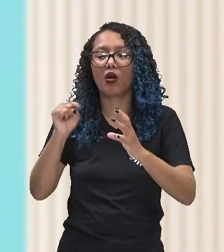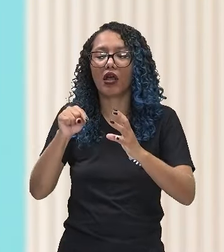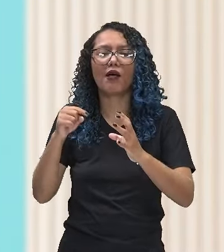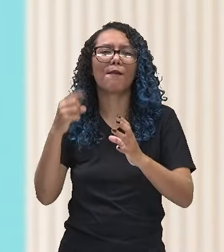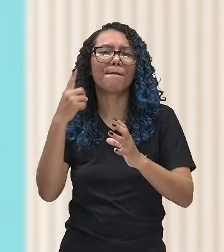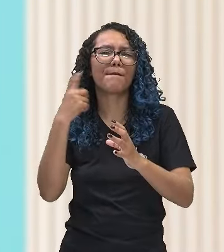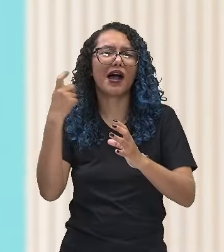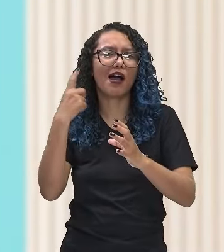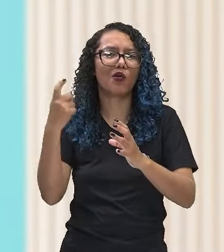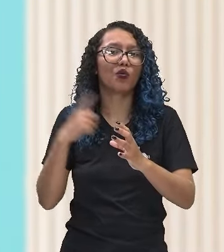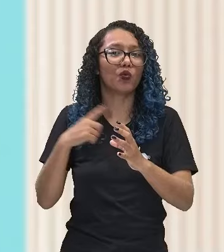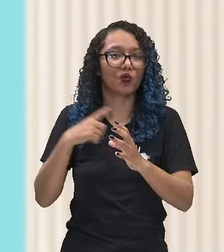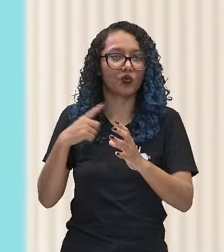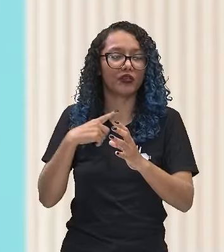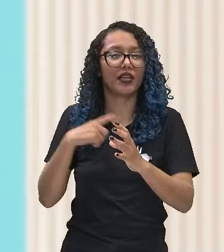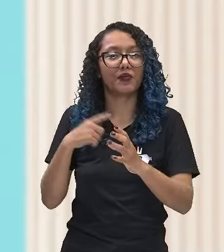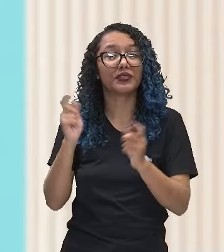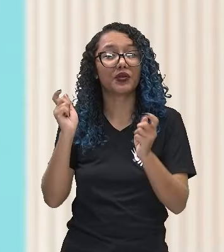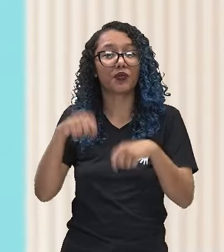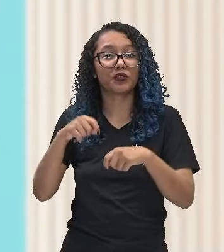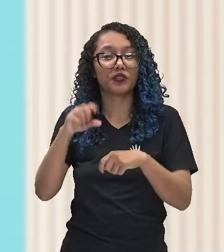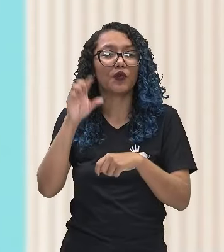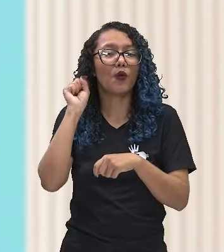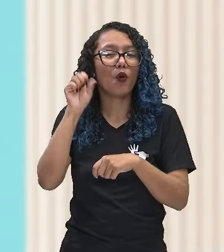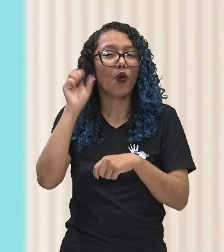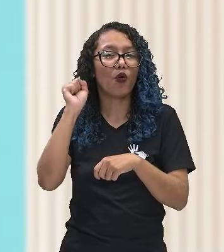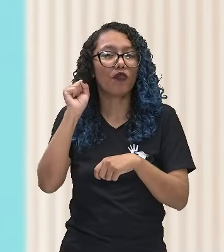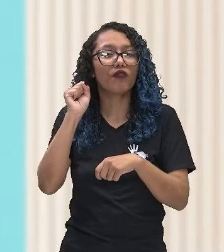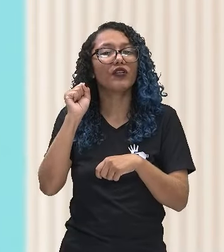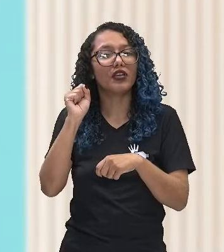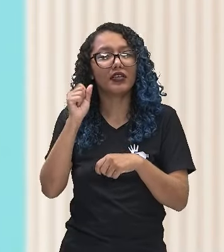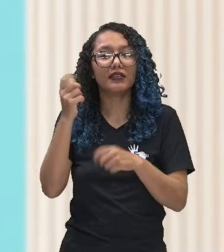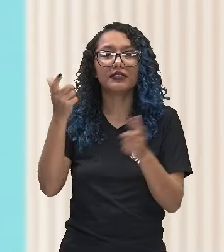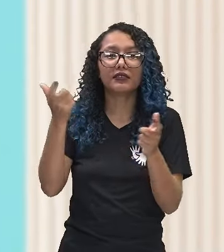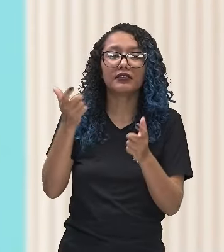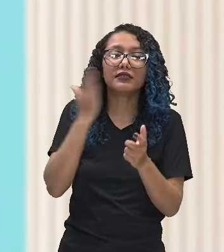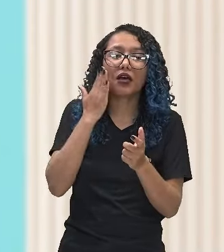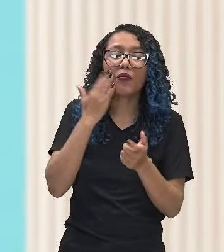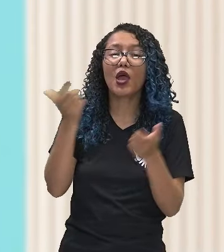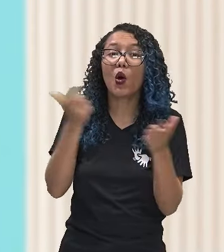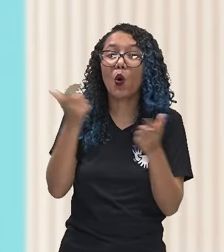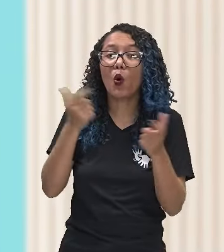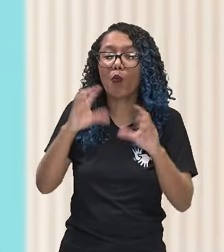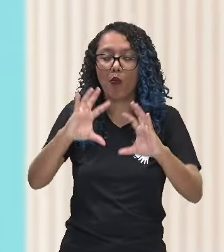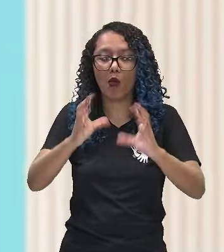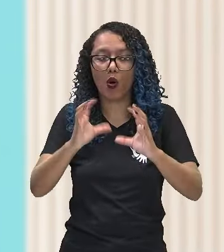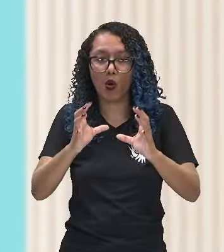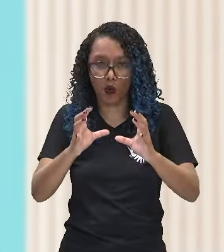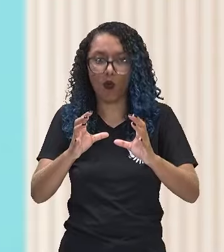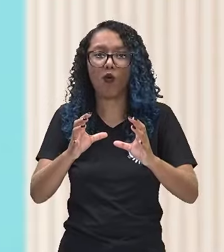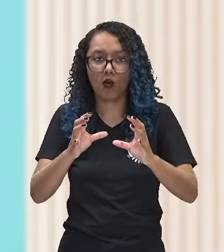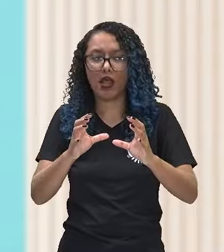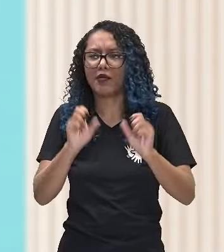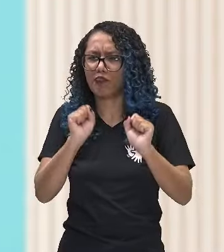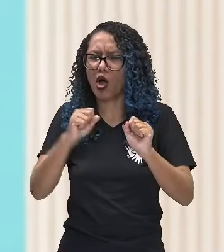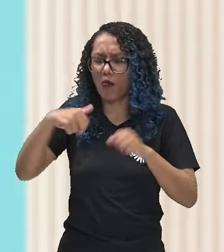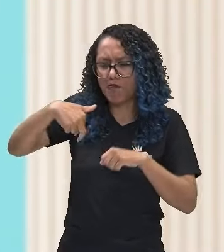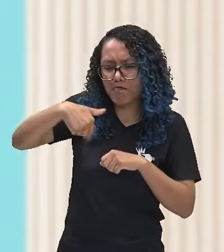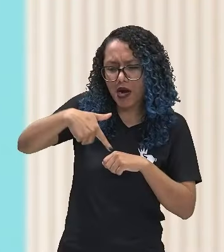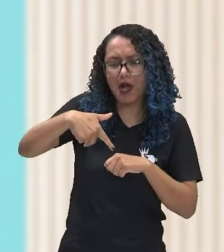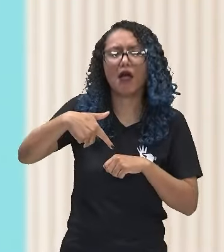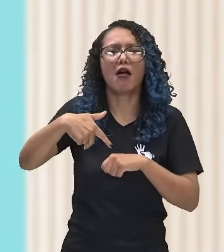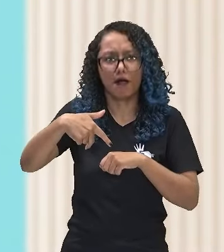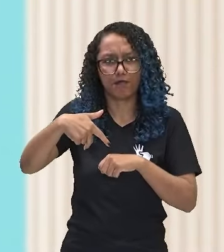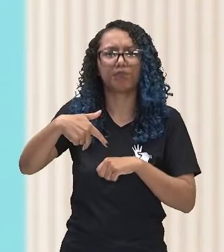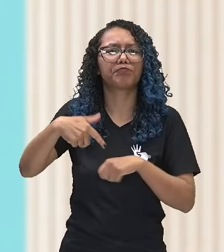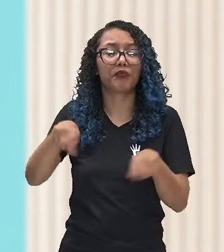jogadores se baseiam para ouvir, né? E detectar a localização da bola e poder chutar. Atrás do